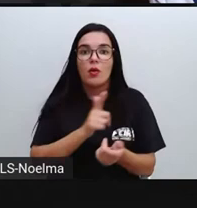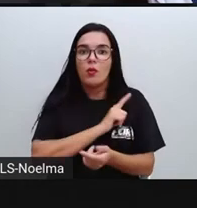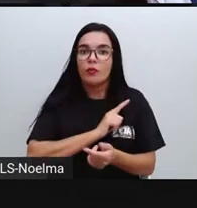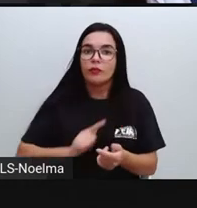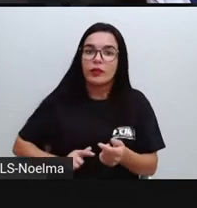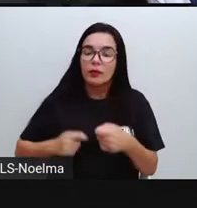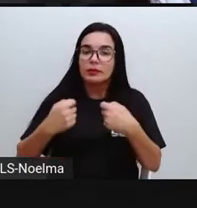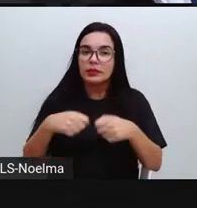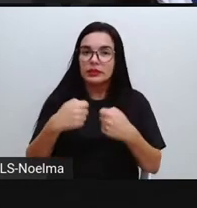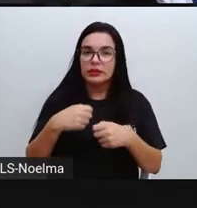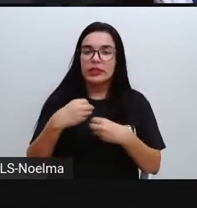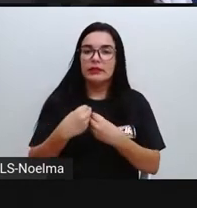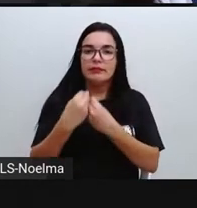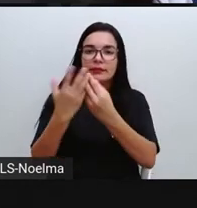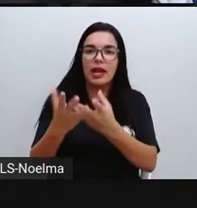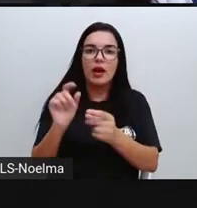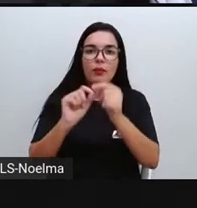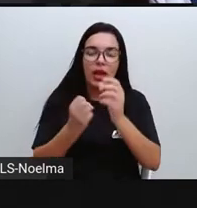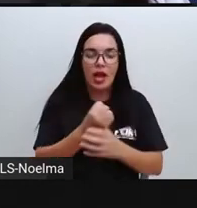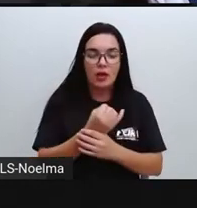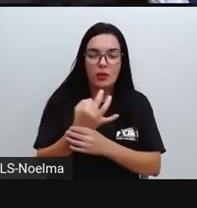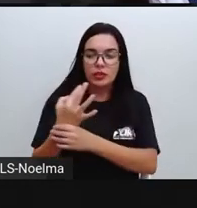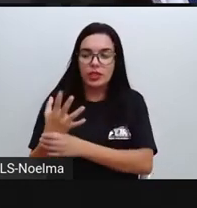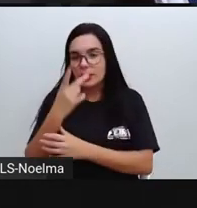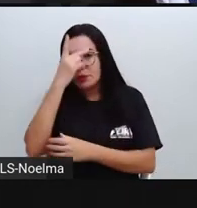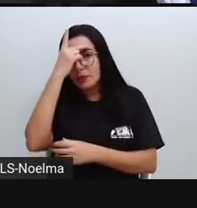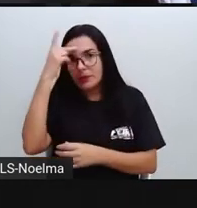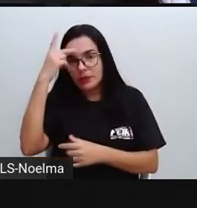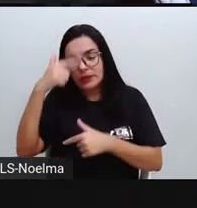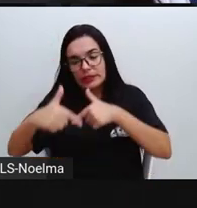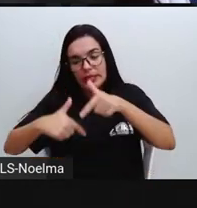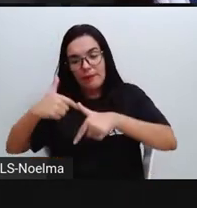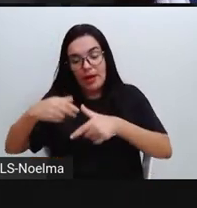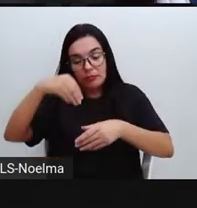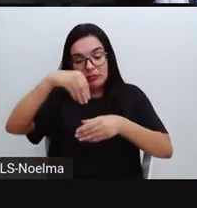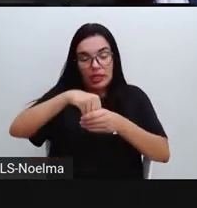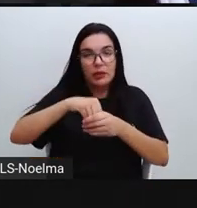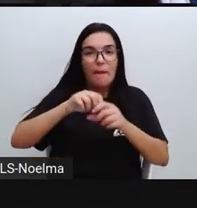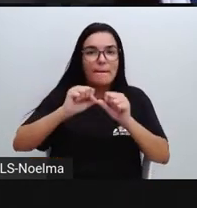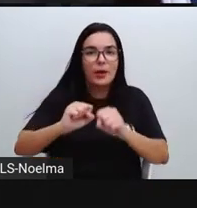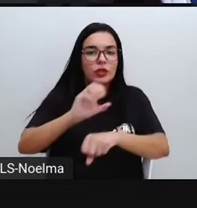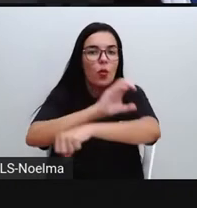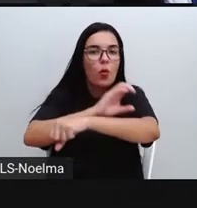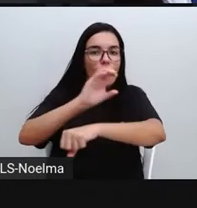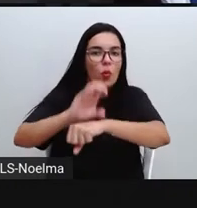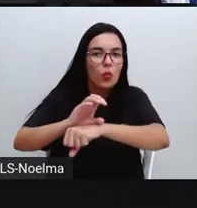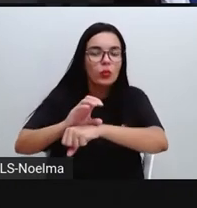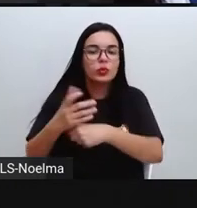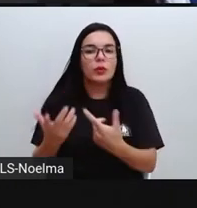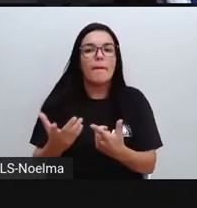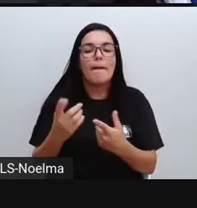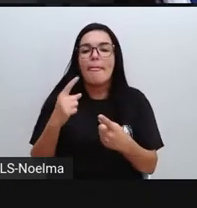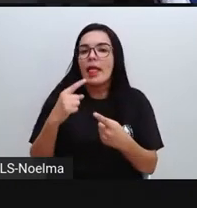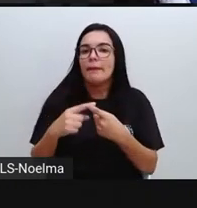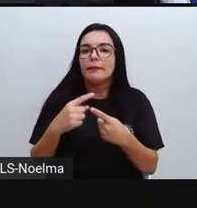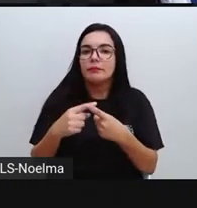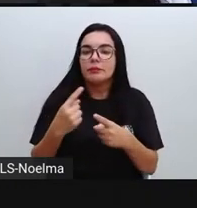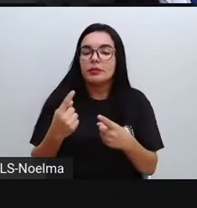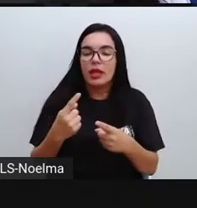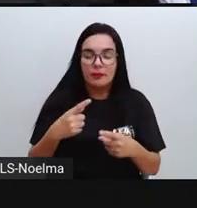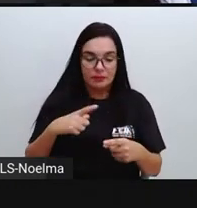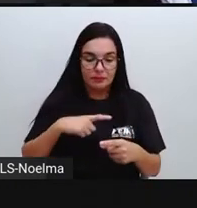que forma eles seriam prestados, a quantidade de funcionários, né? O concurso público também deve haver para poder